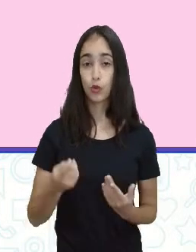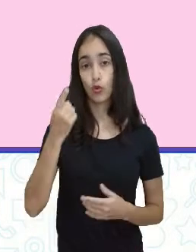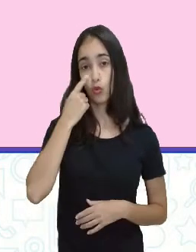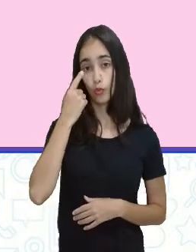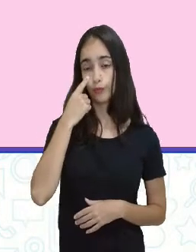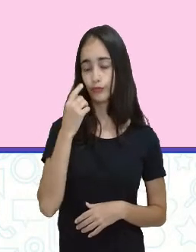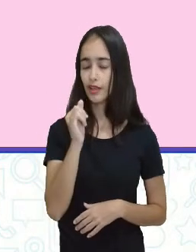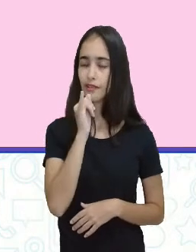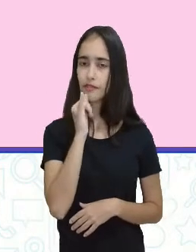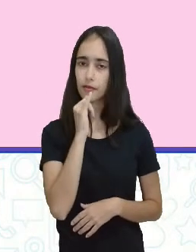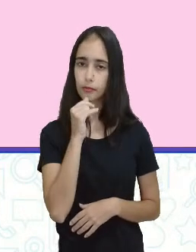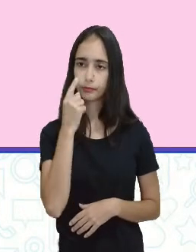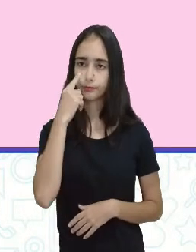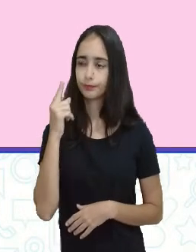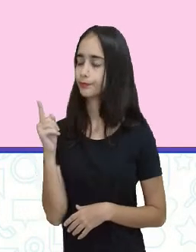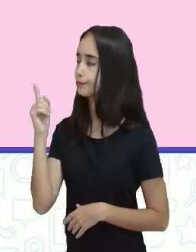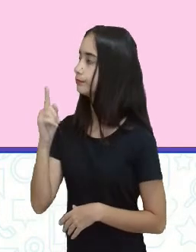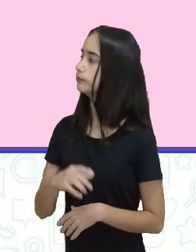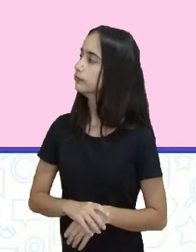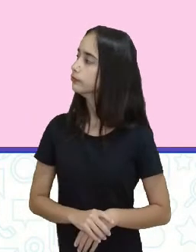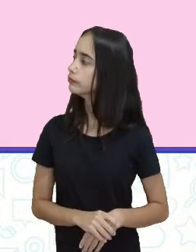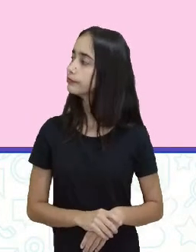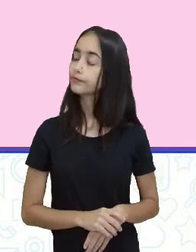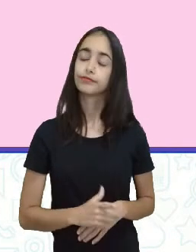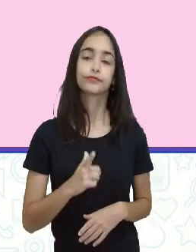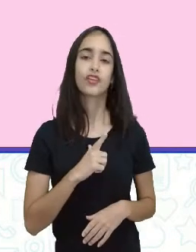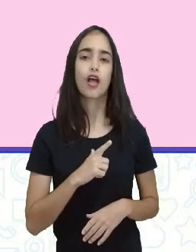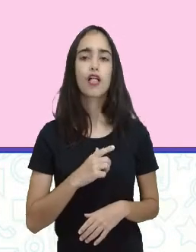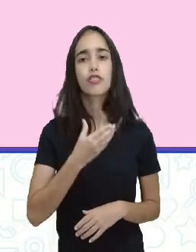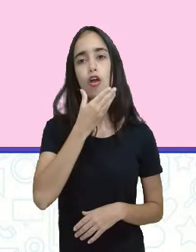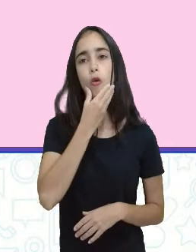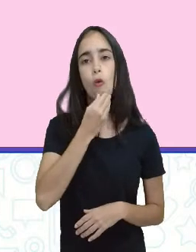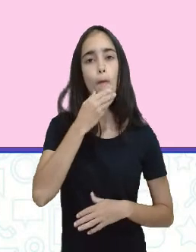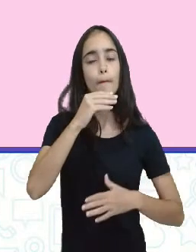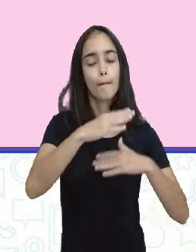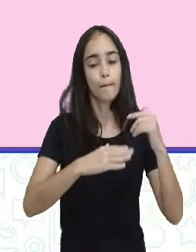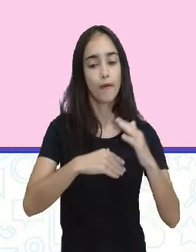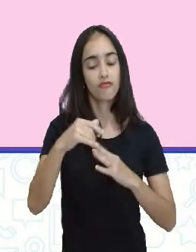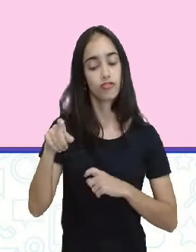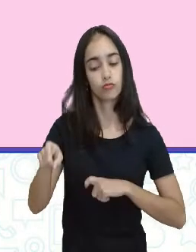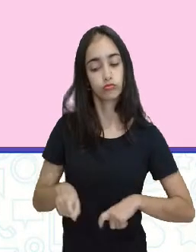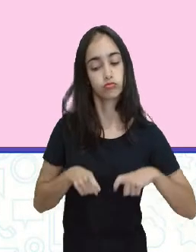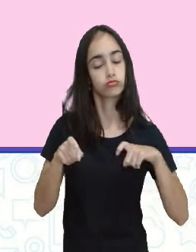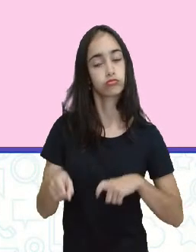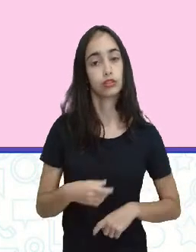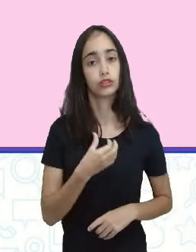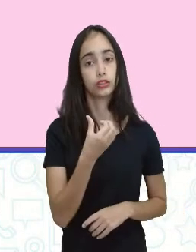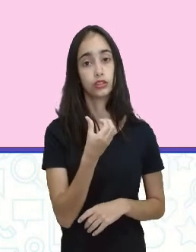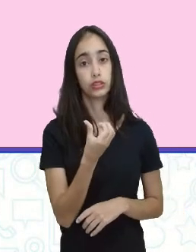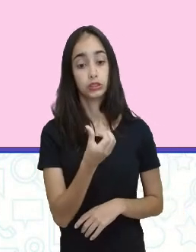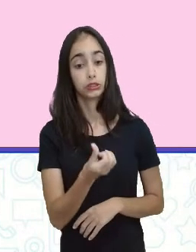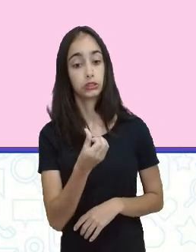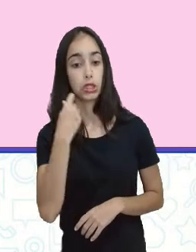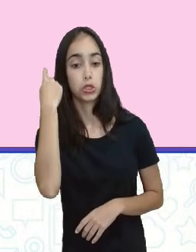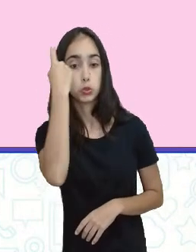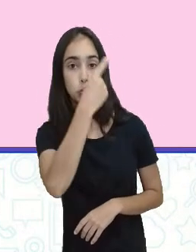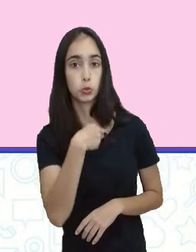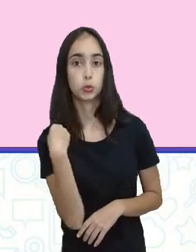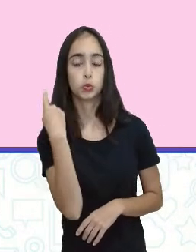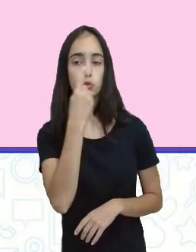a um exemplo. Aqui eu tenho um agricultor que leva seis horas para plantar a sua horta.